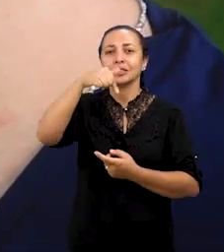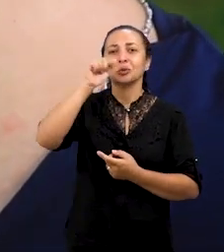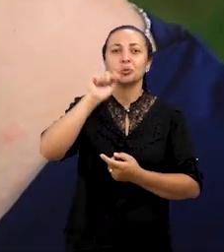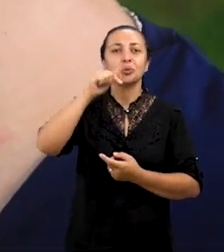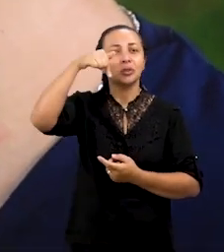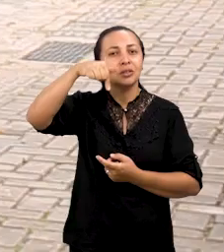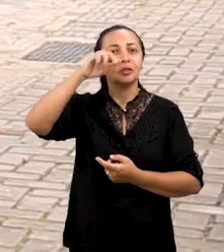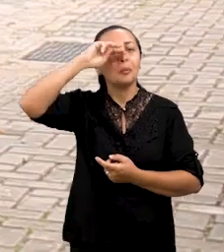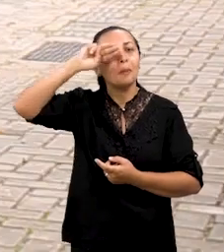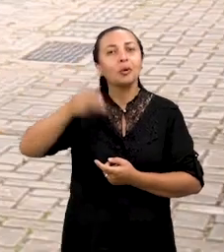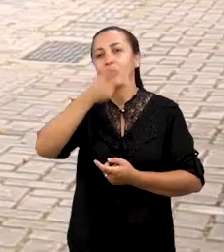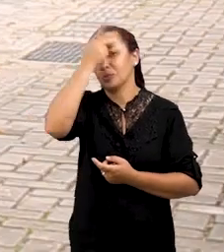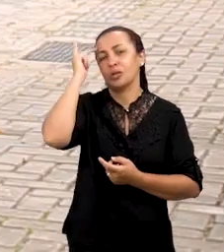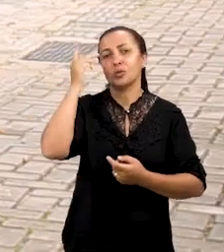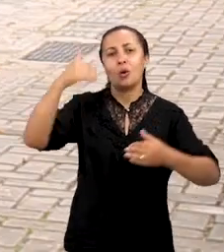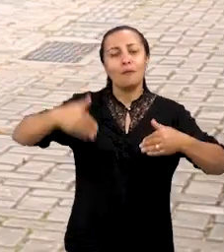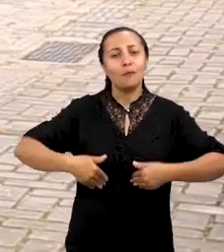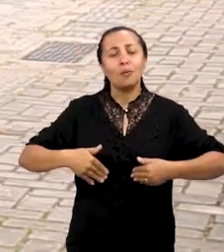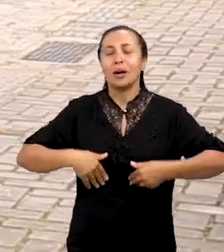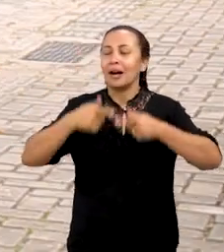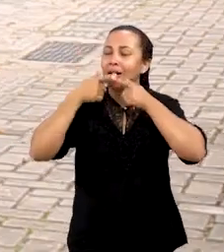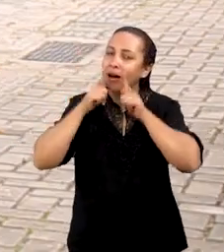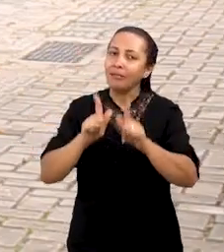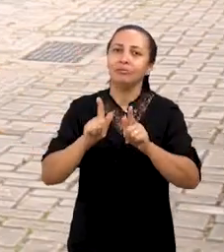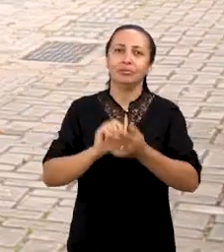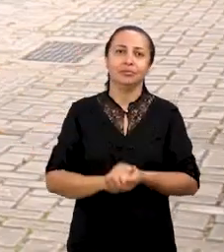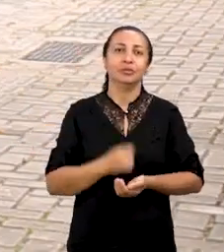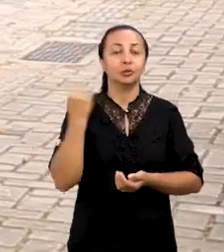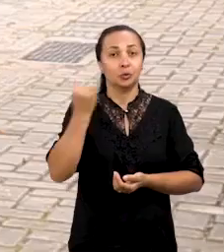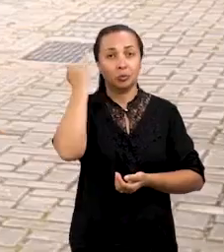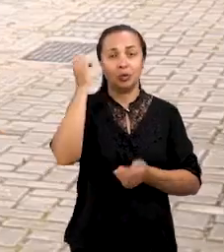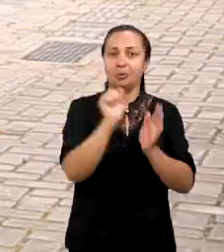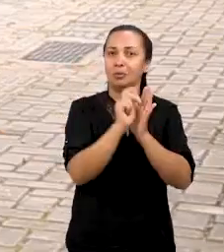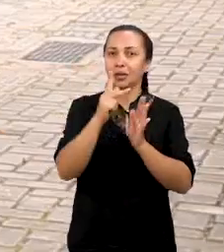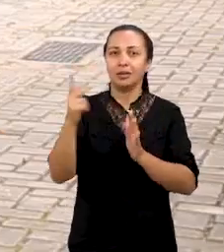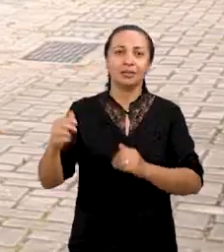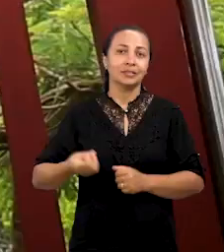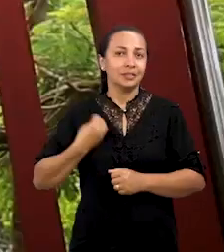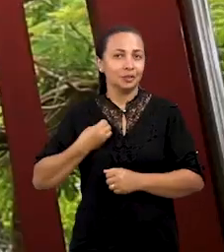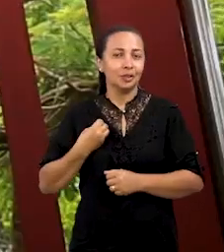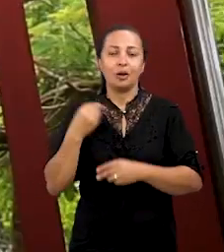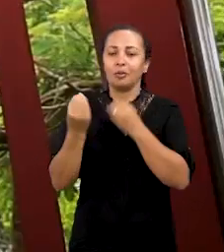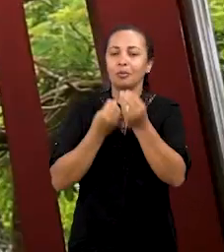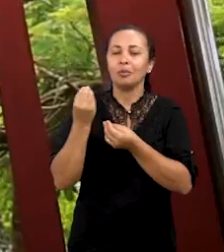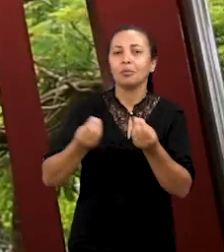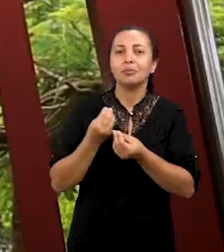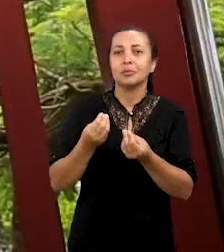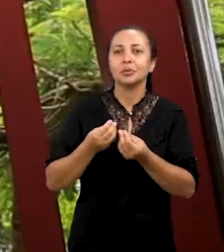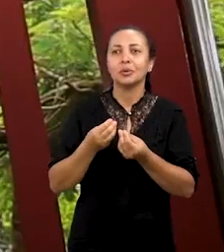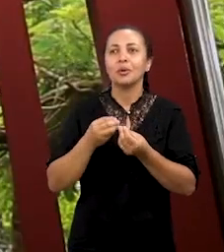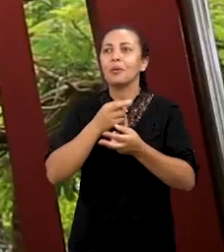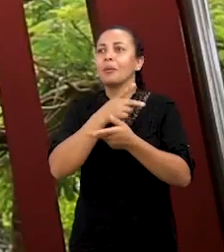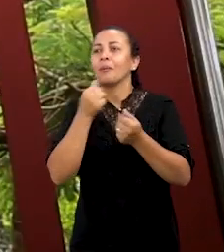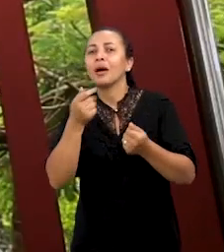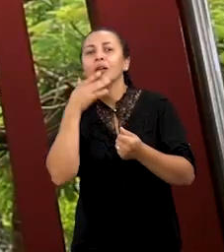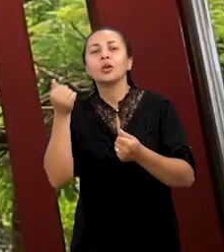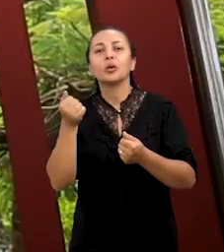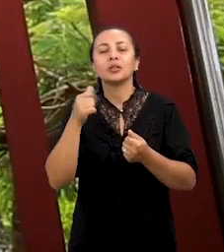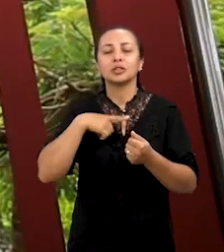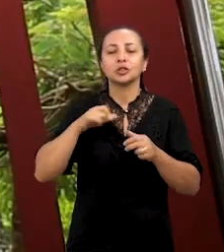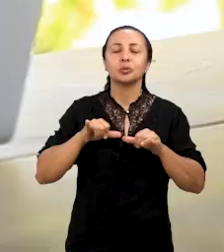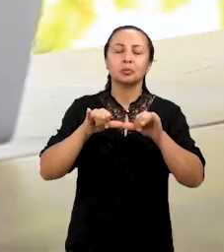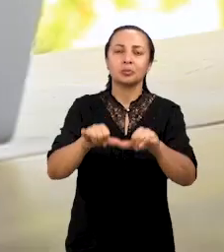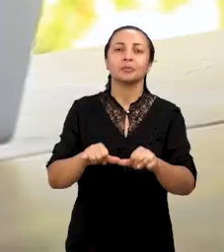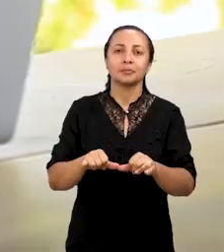passam fome grave. O foi importante para essa ferramenta existir foi verificar quais as ferramentas eram usadas no mercado